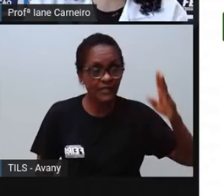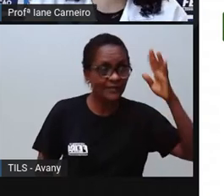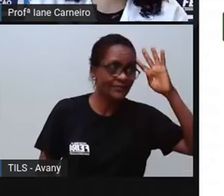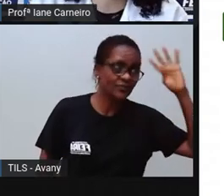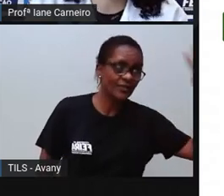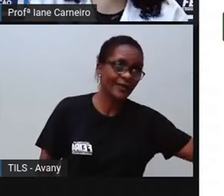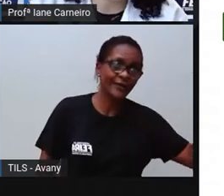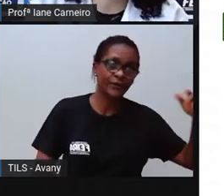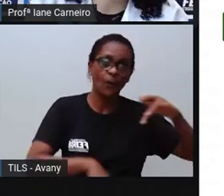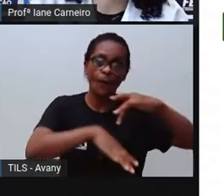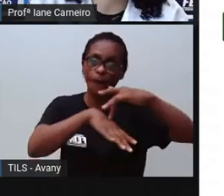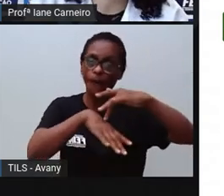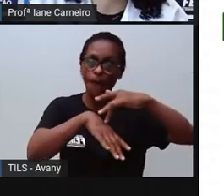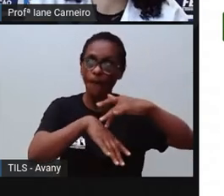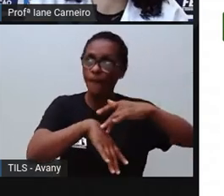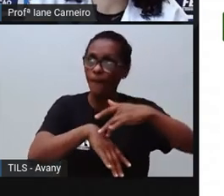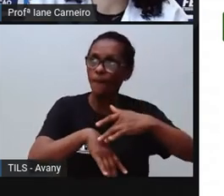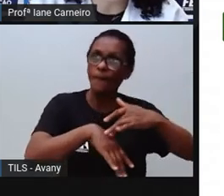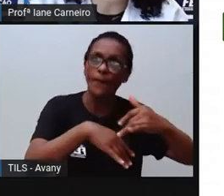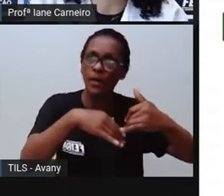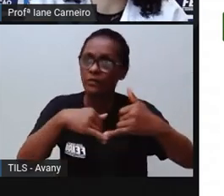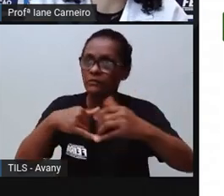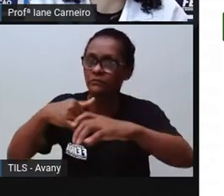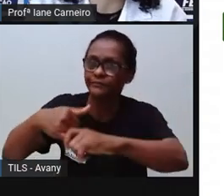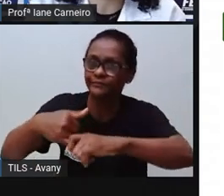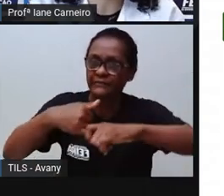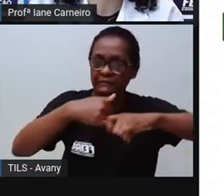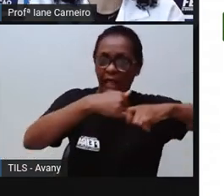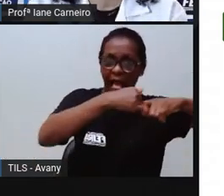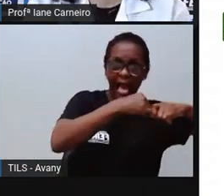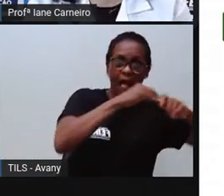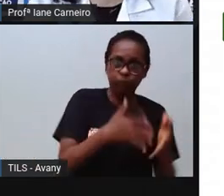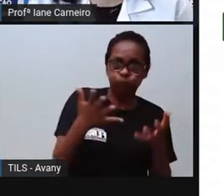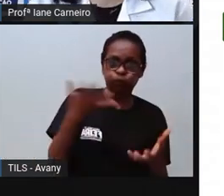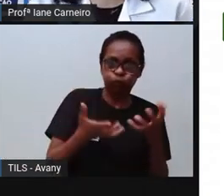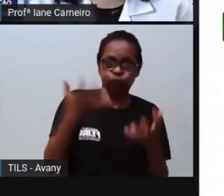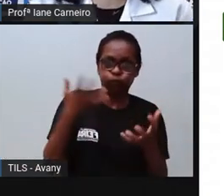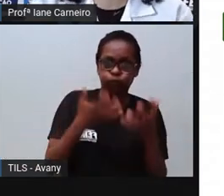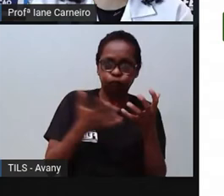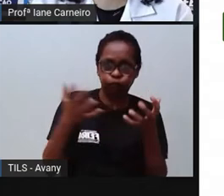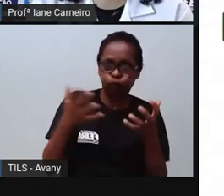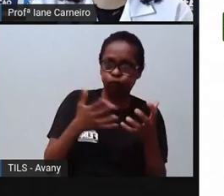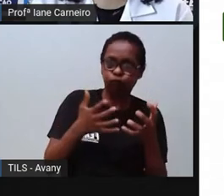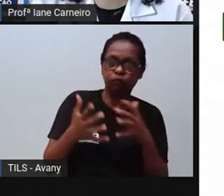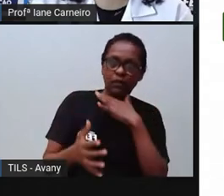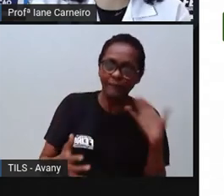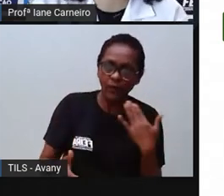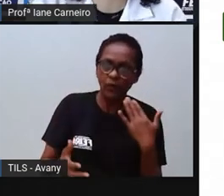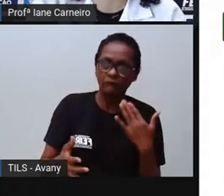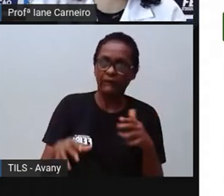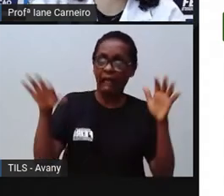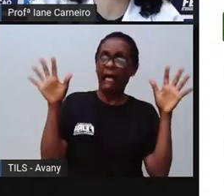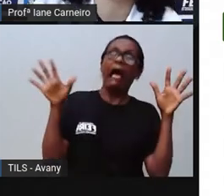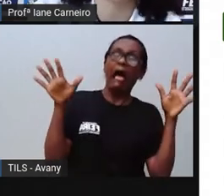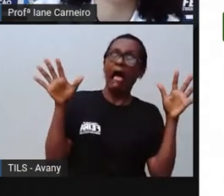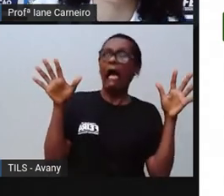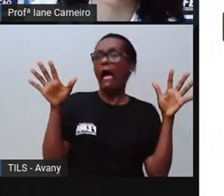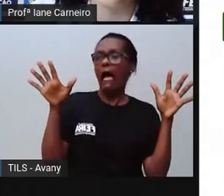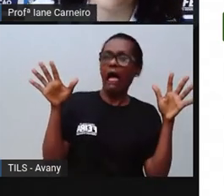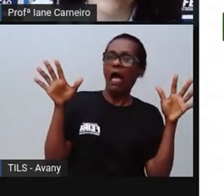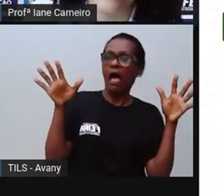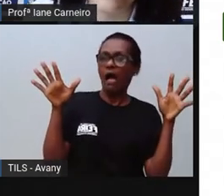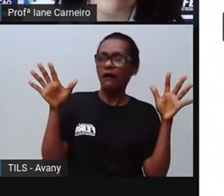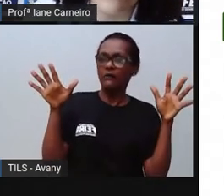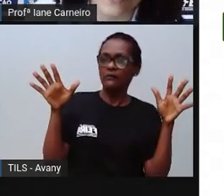principalmente fio, ó, que tá assim desencapado, tá emendado, isso aqui tem risco de dar choque, tá certo? Então,